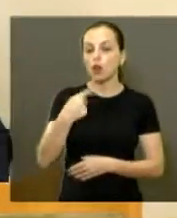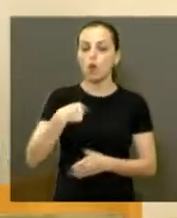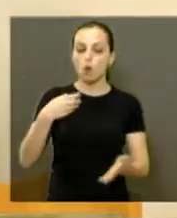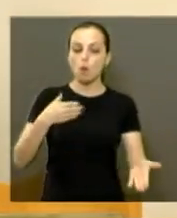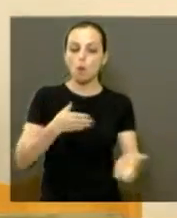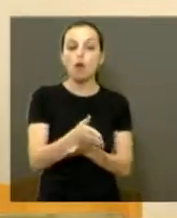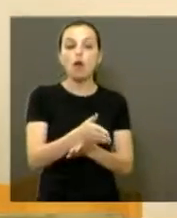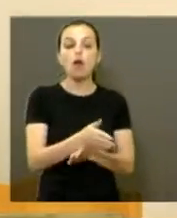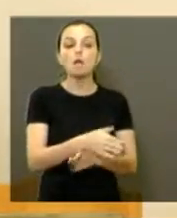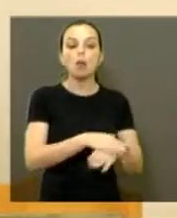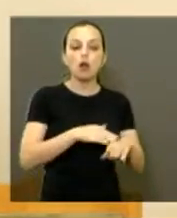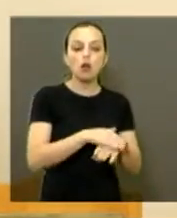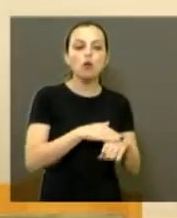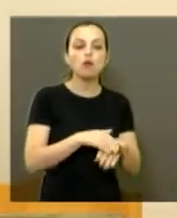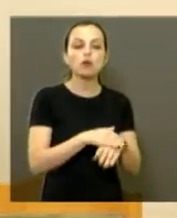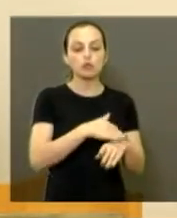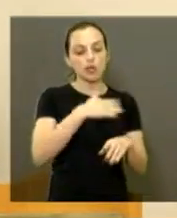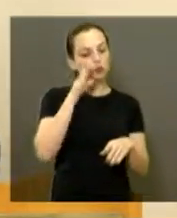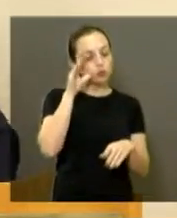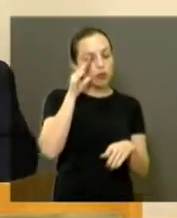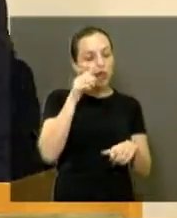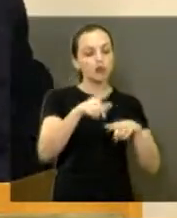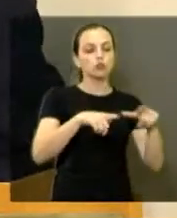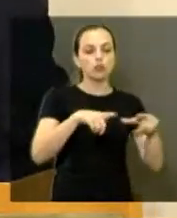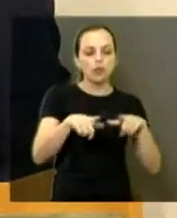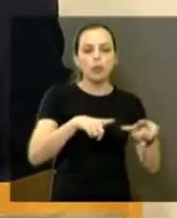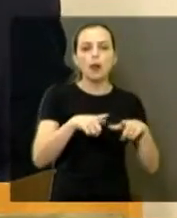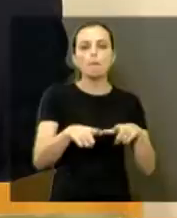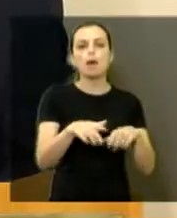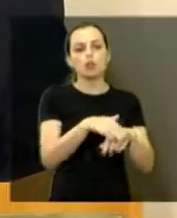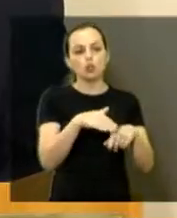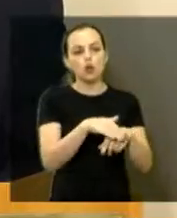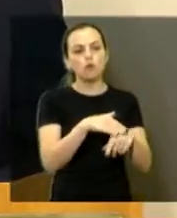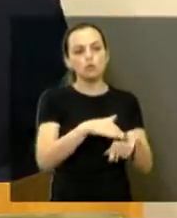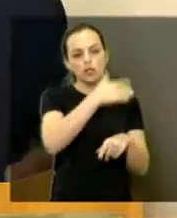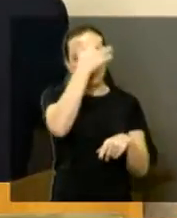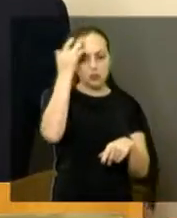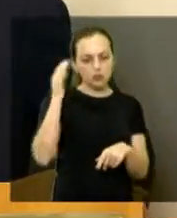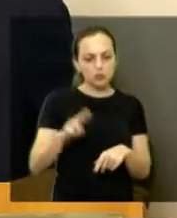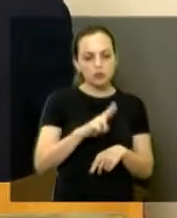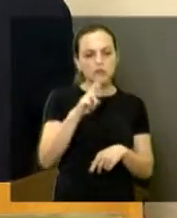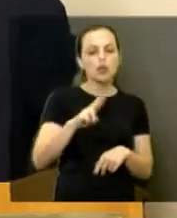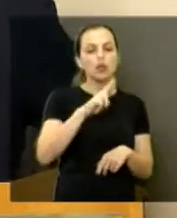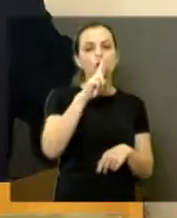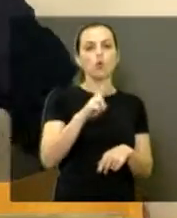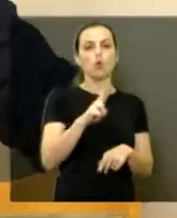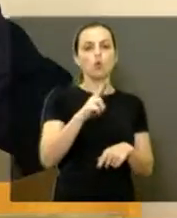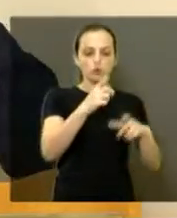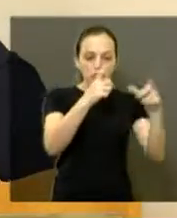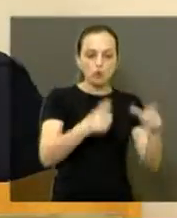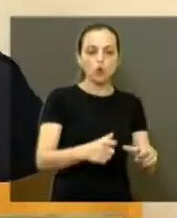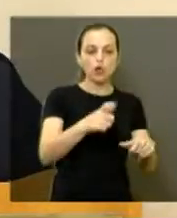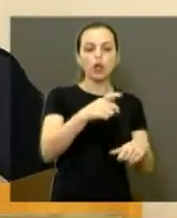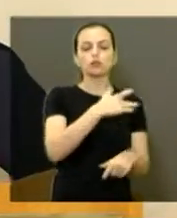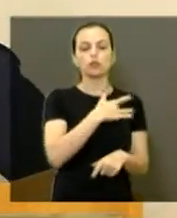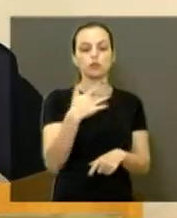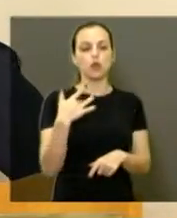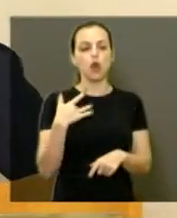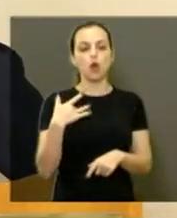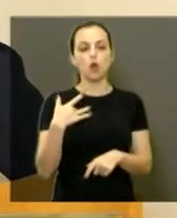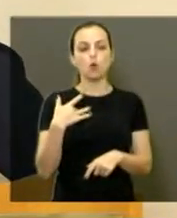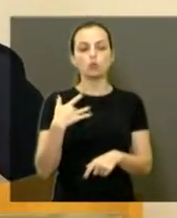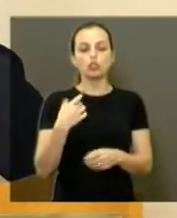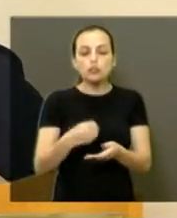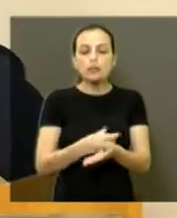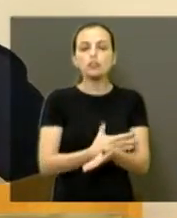para dialogar com os servidores que trabalham na unidade, e fui lá, dialogar com os usuários daquela unidade. que usa e está sentindo na pele o que está acontecendo.